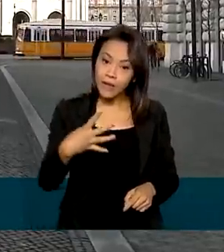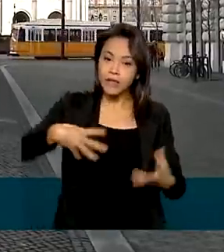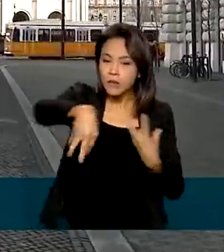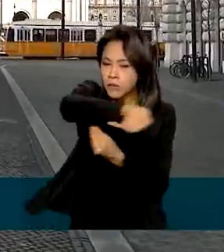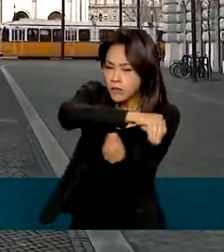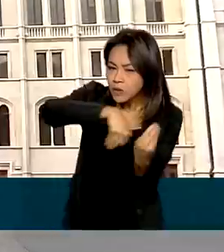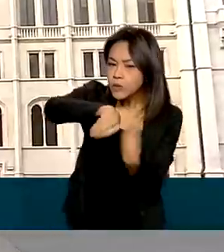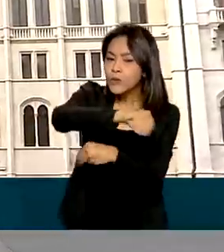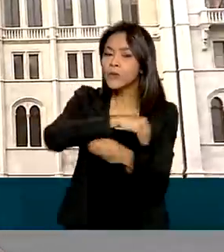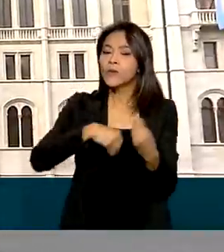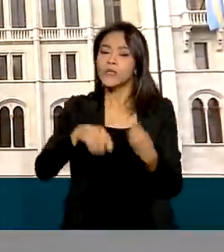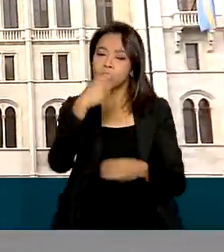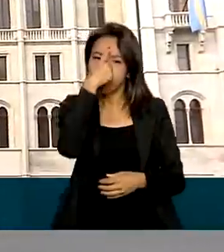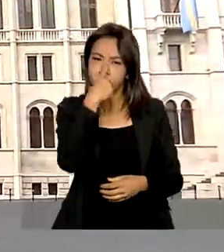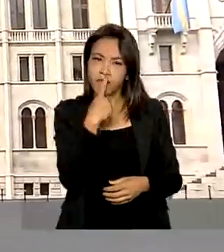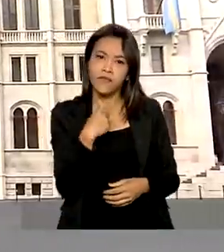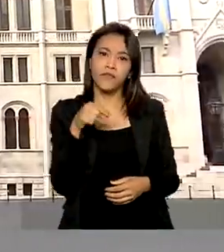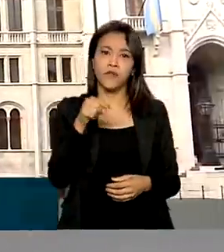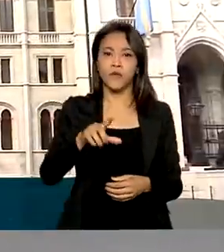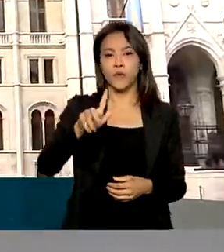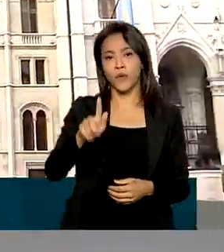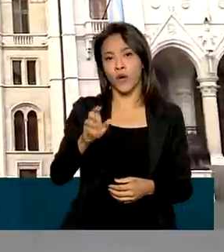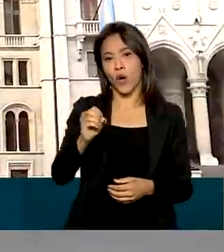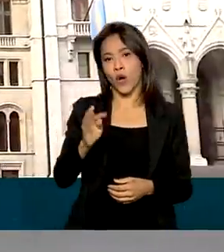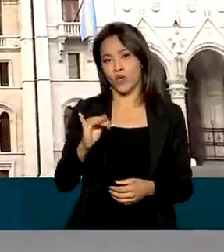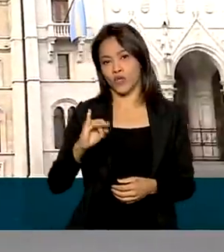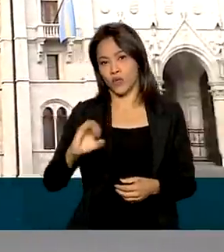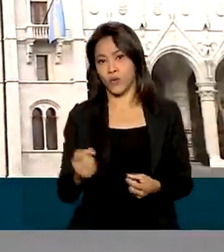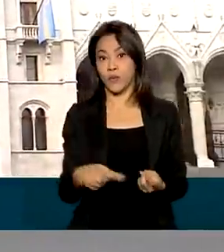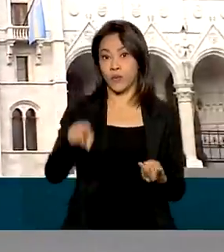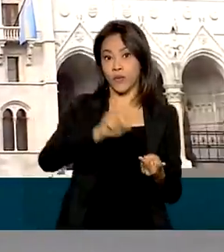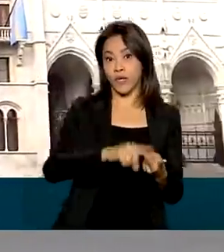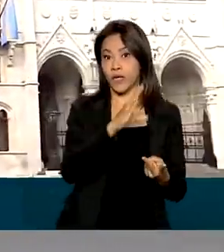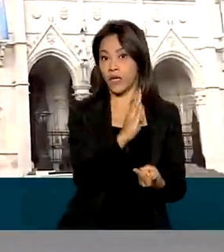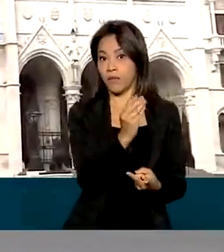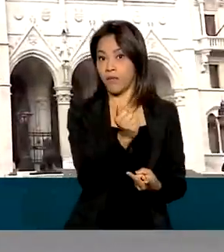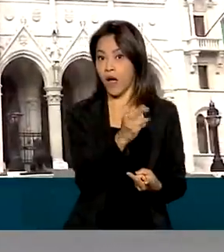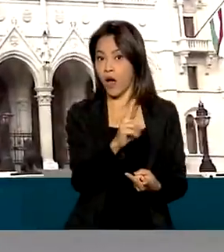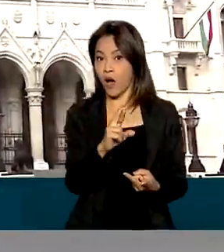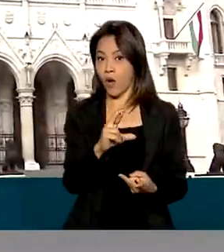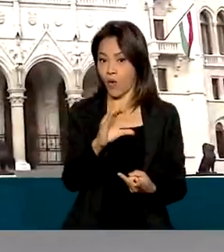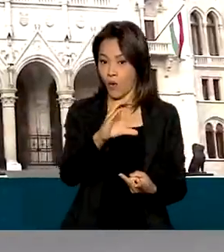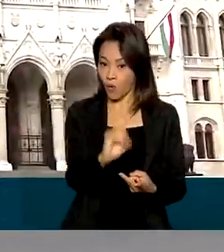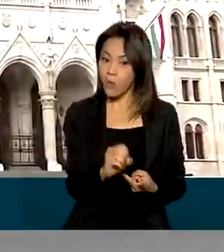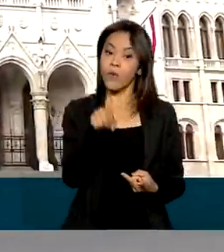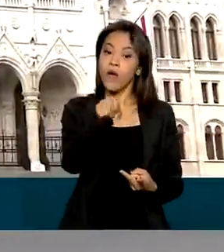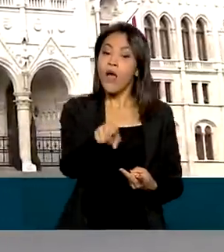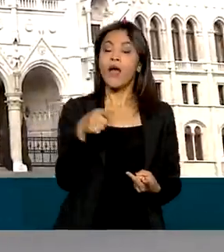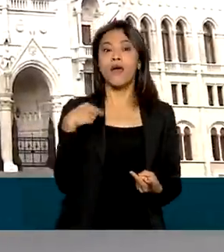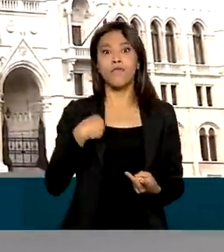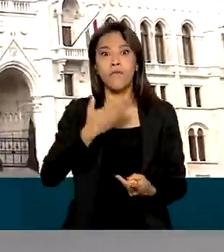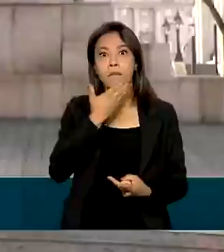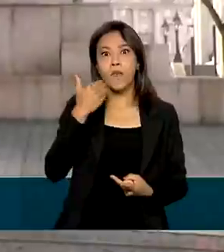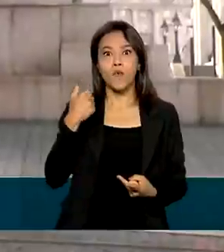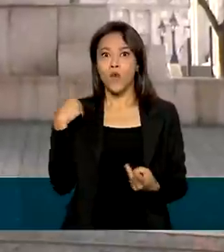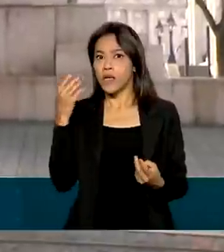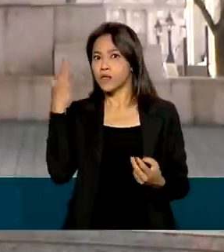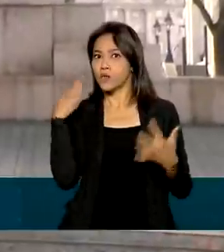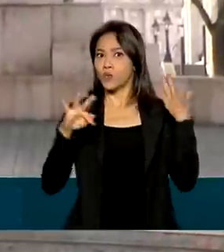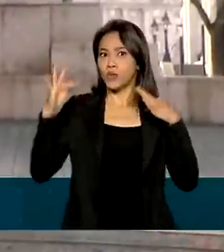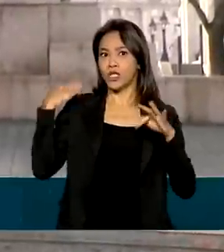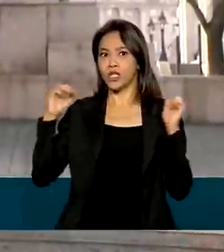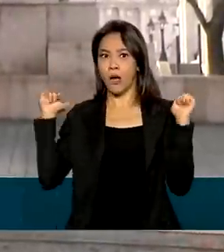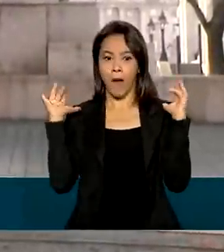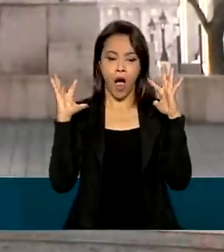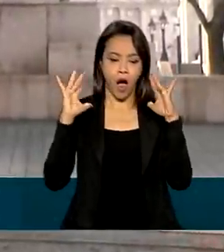arquitetônicos, como o neogótico e barroco, é também um dos lugares preferidos dos turistas que visitam